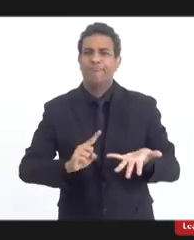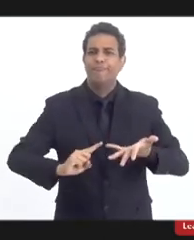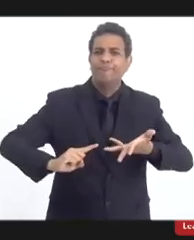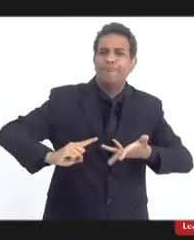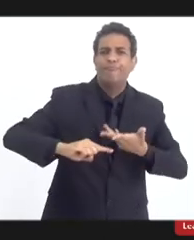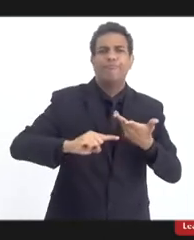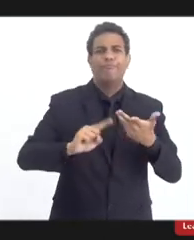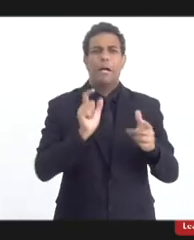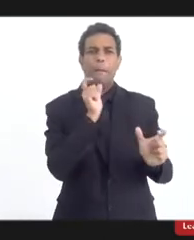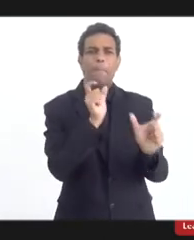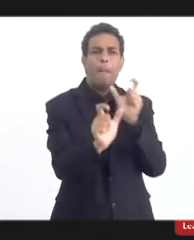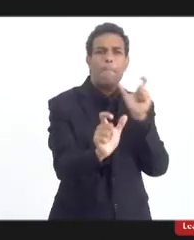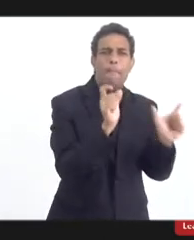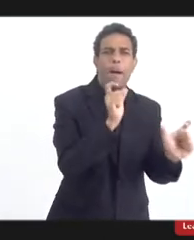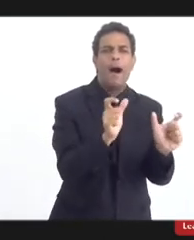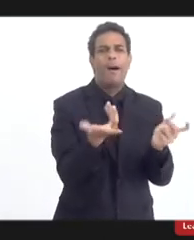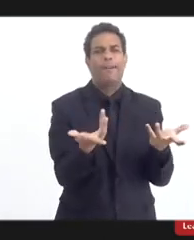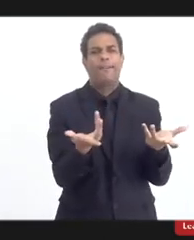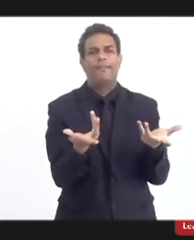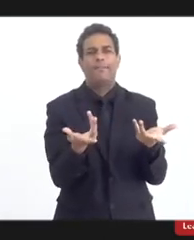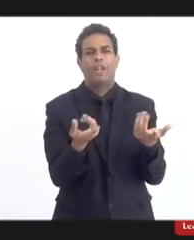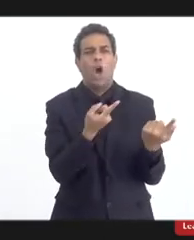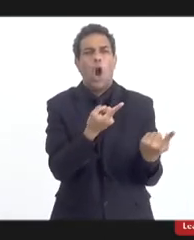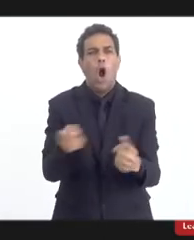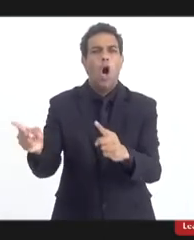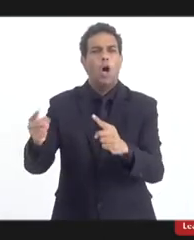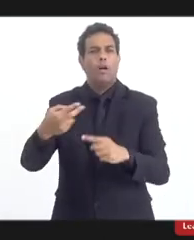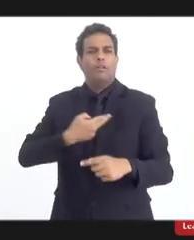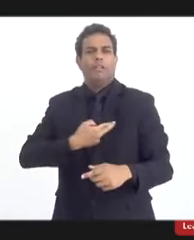ofensas, dos ataques aos templos,